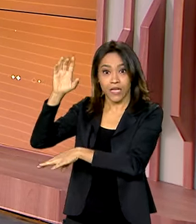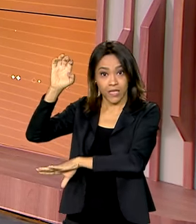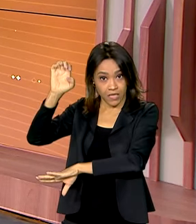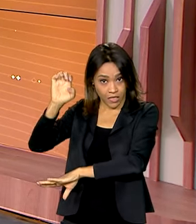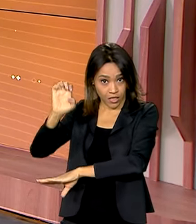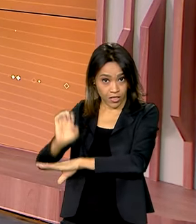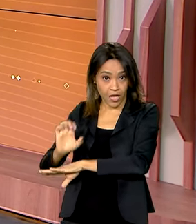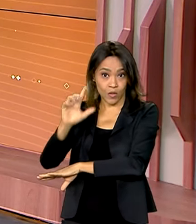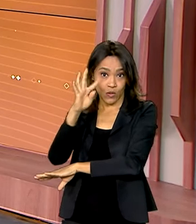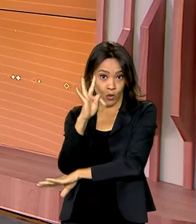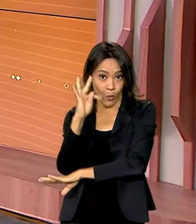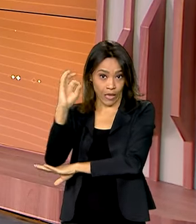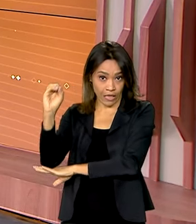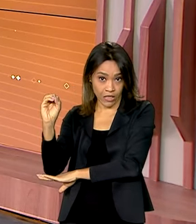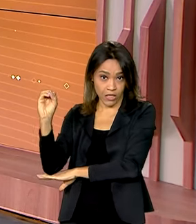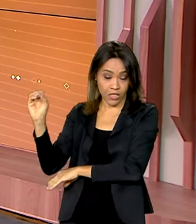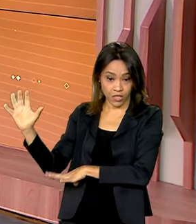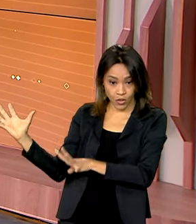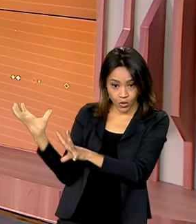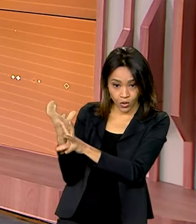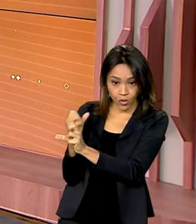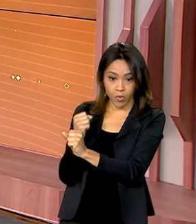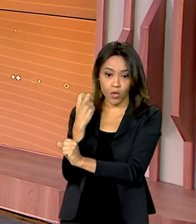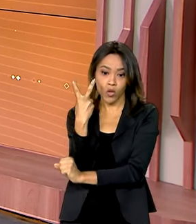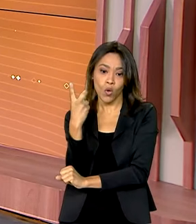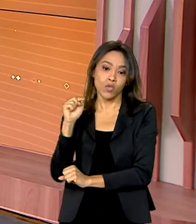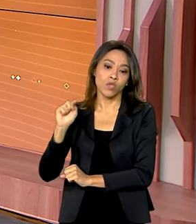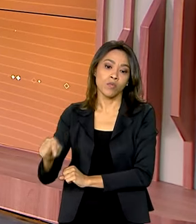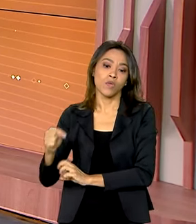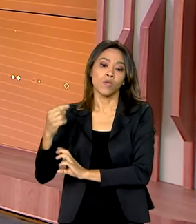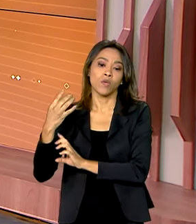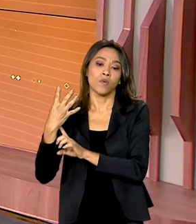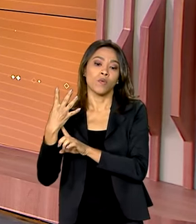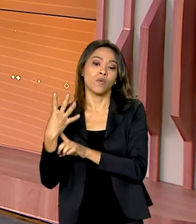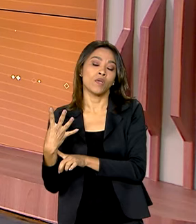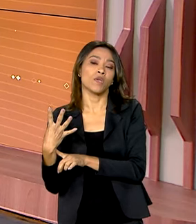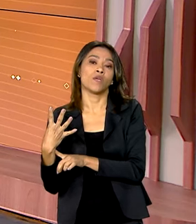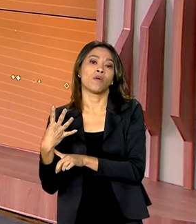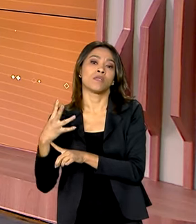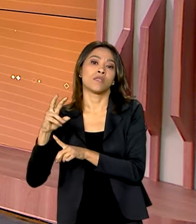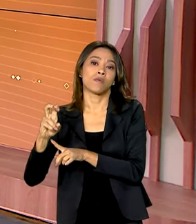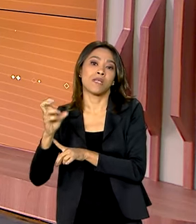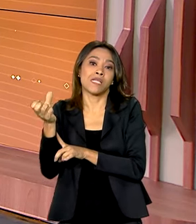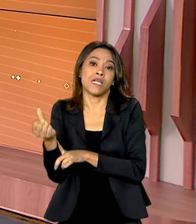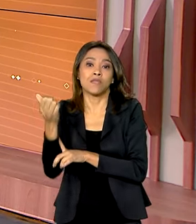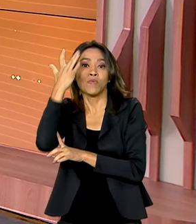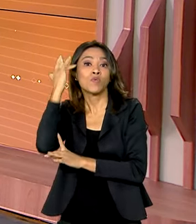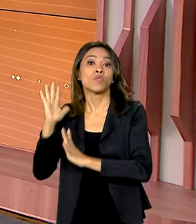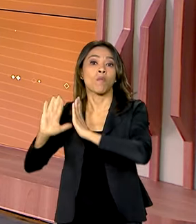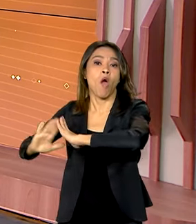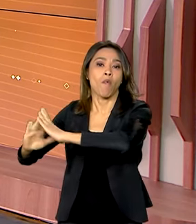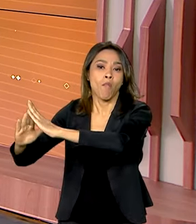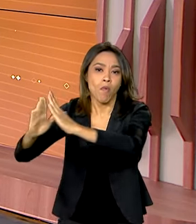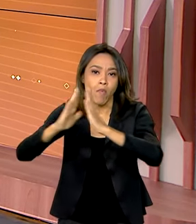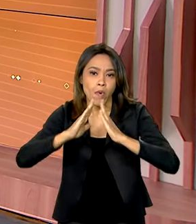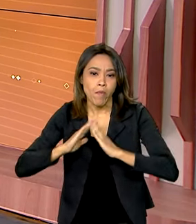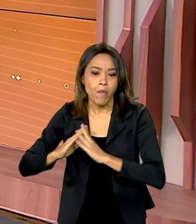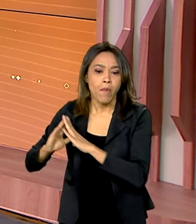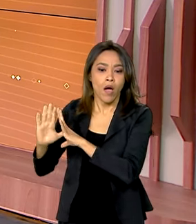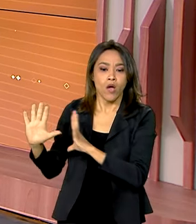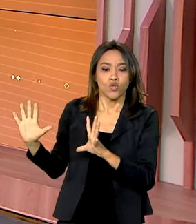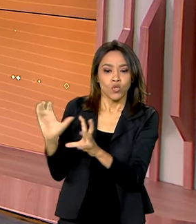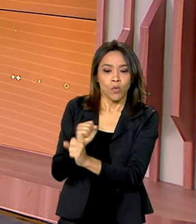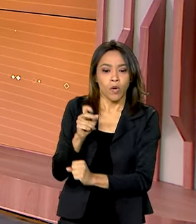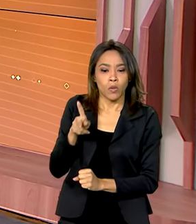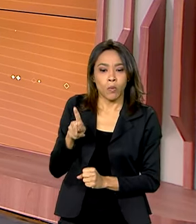Tem uma população de pouco mais de 2.400 habitantes. Essa cidade, ela possui um PIB per capita